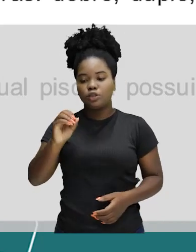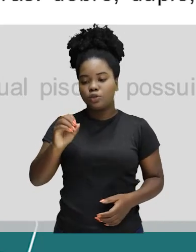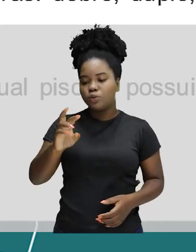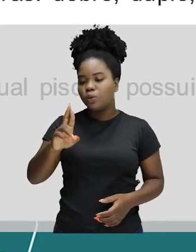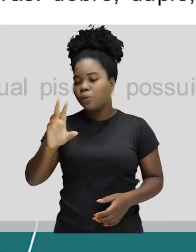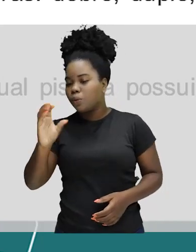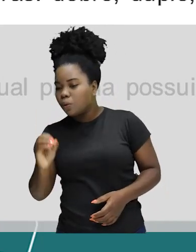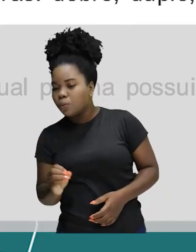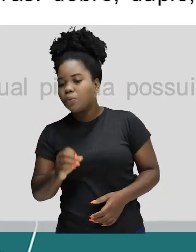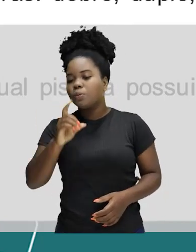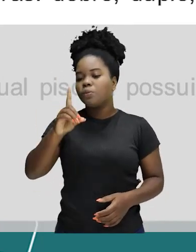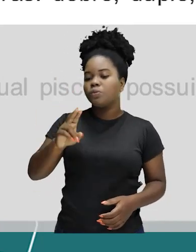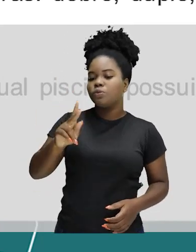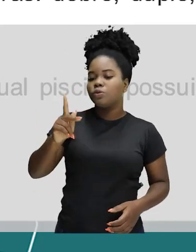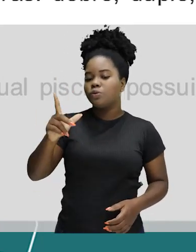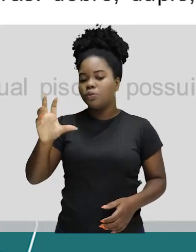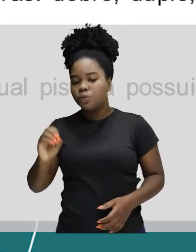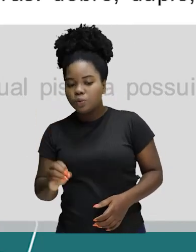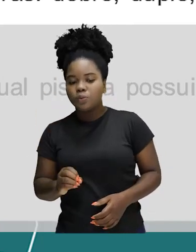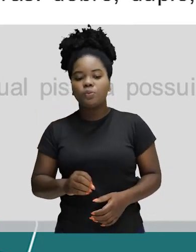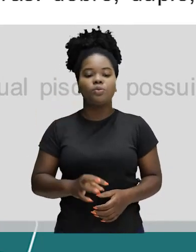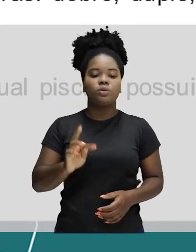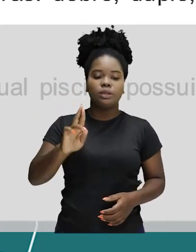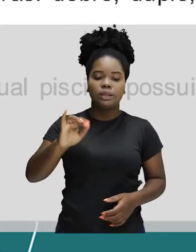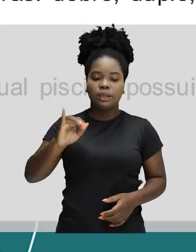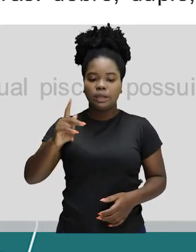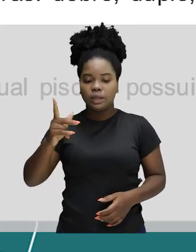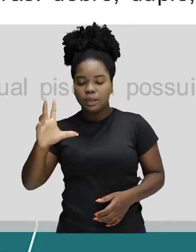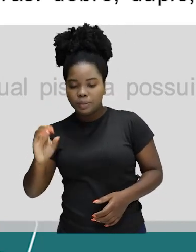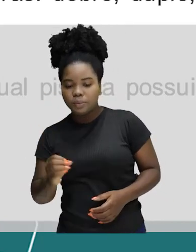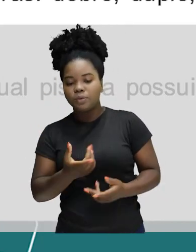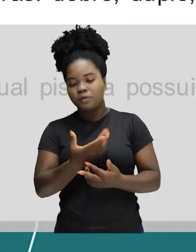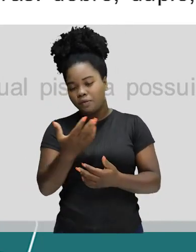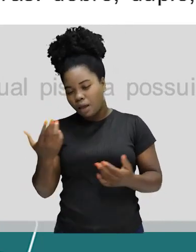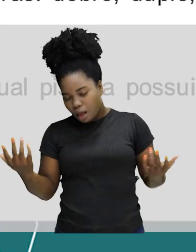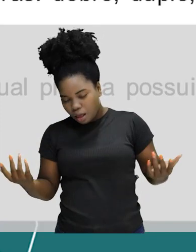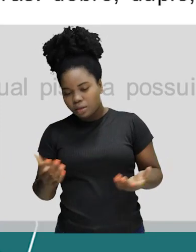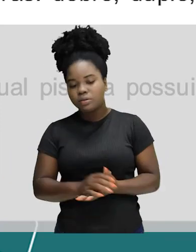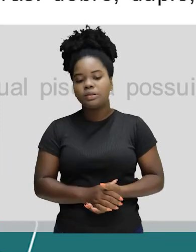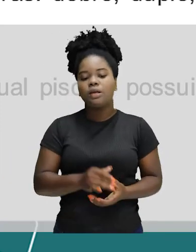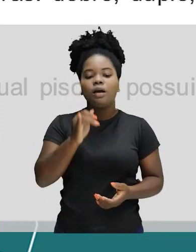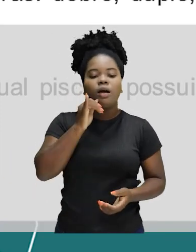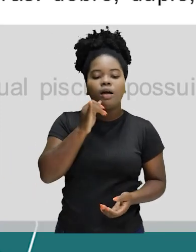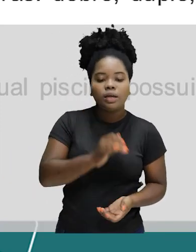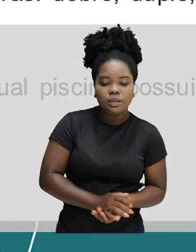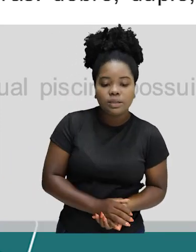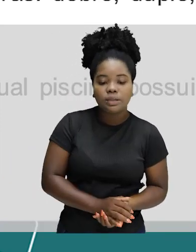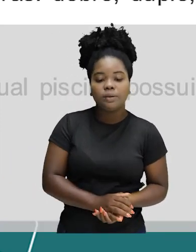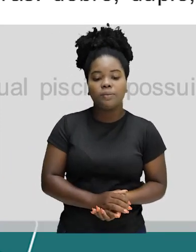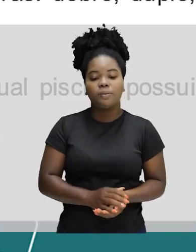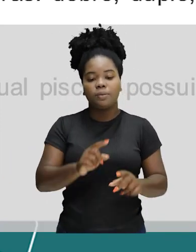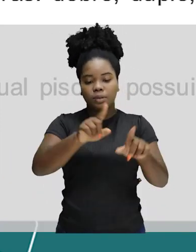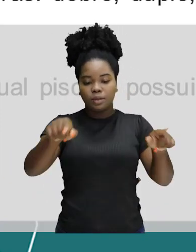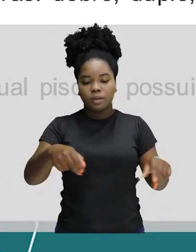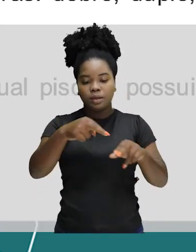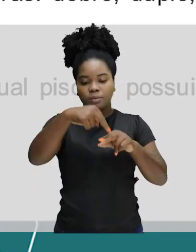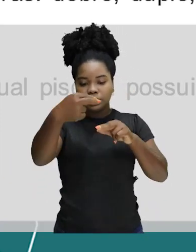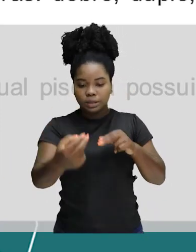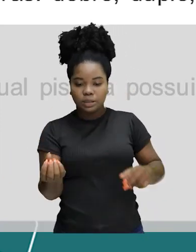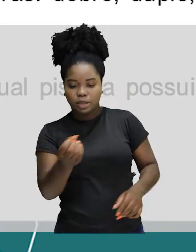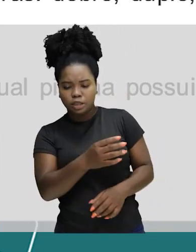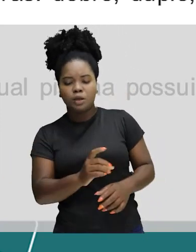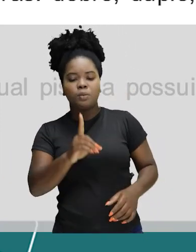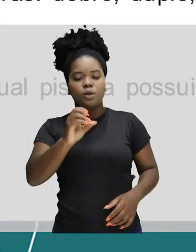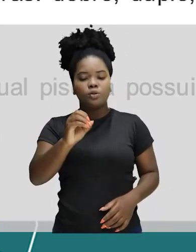duplo, triplo, quádruplo, entre outras. Exemplo, a piscina nova é o dobro